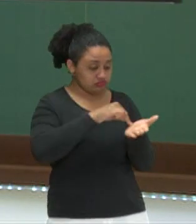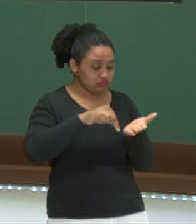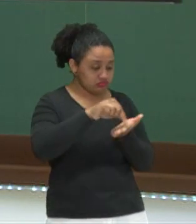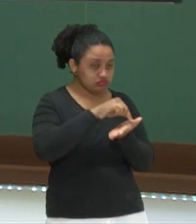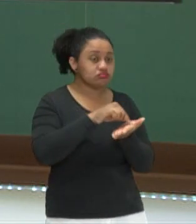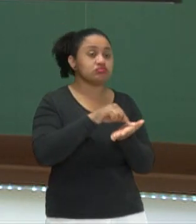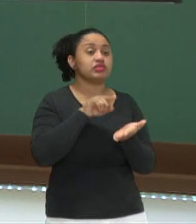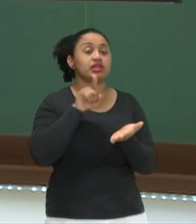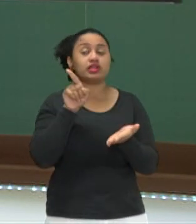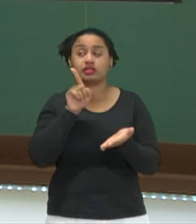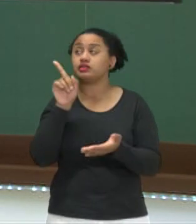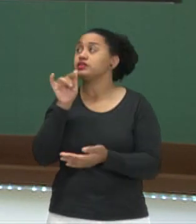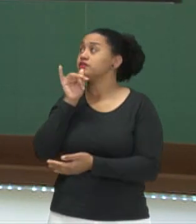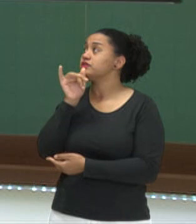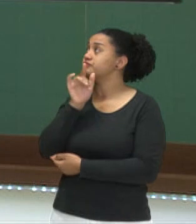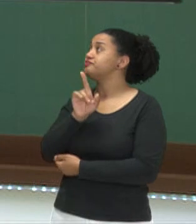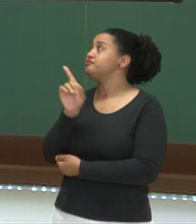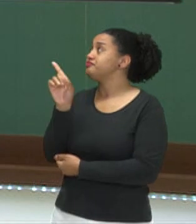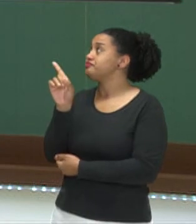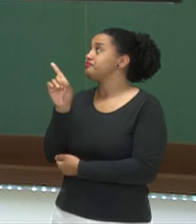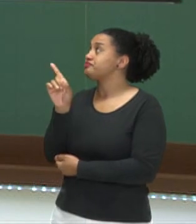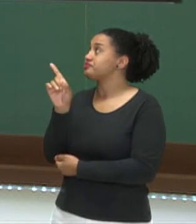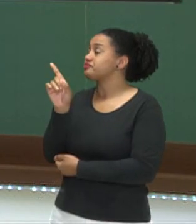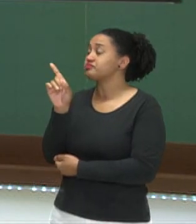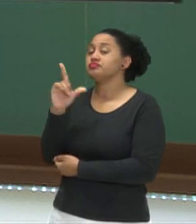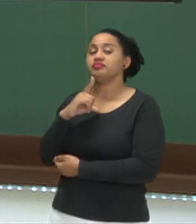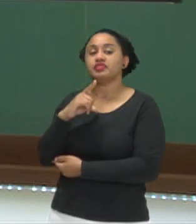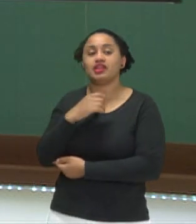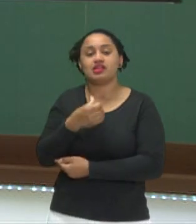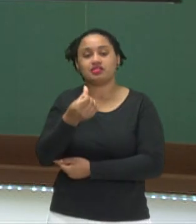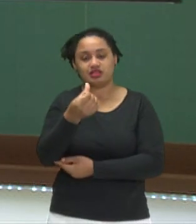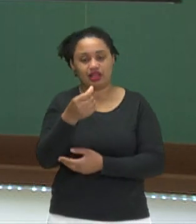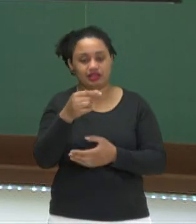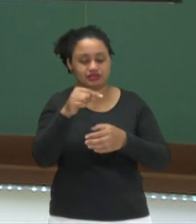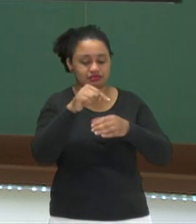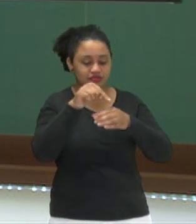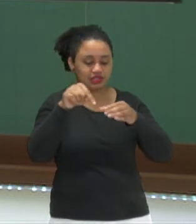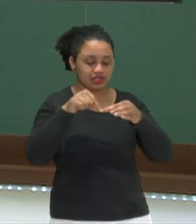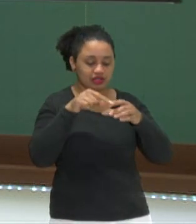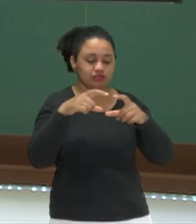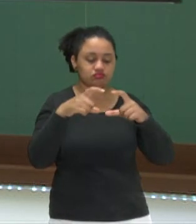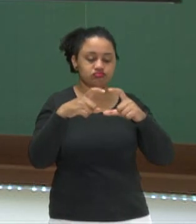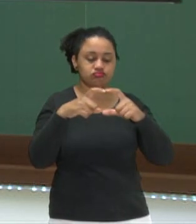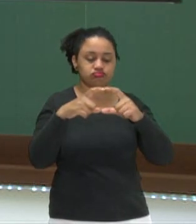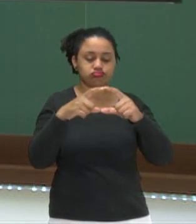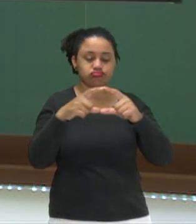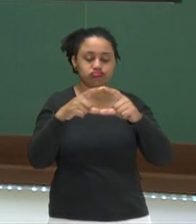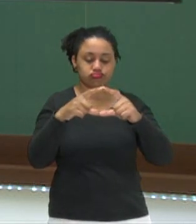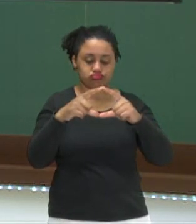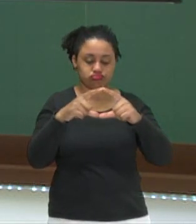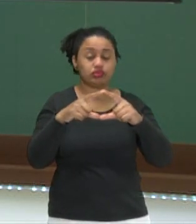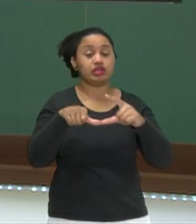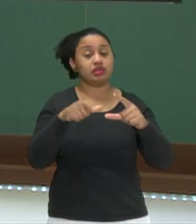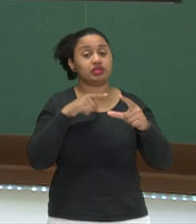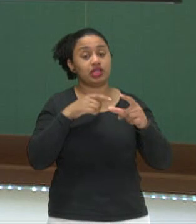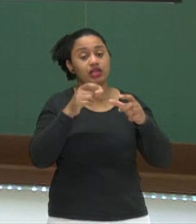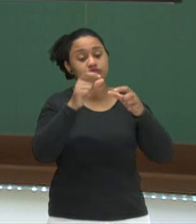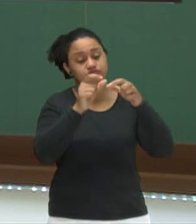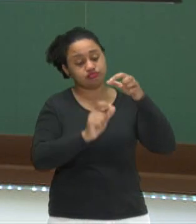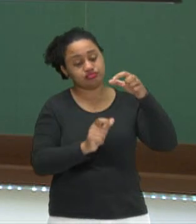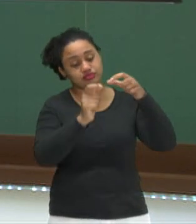tenho. Nesse caso, arestas da base, eu tenho seis. Então, portanto, eu vou ter seis formatos, né?